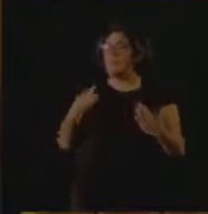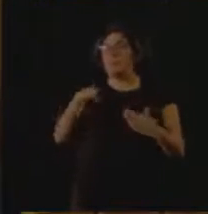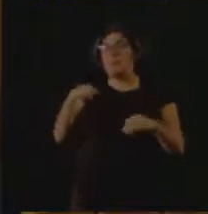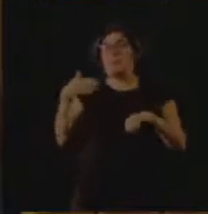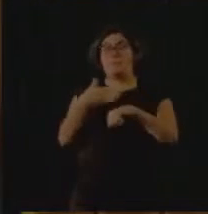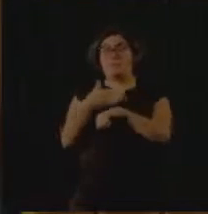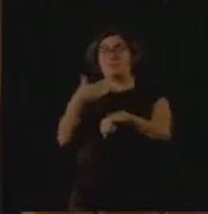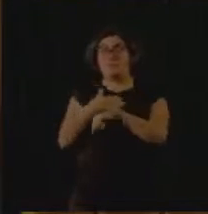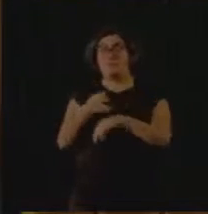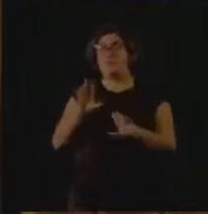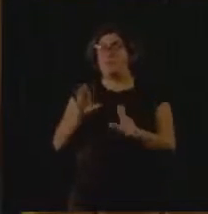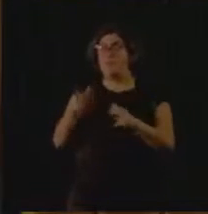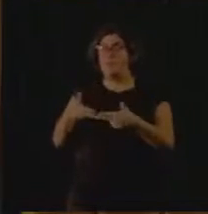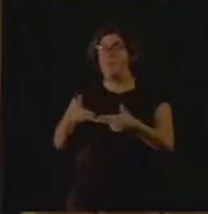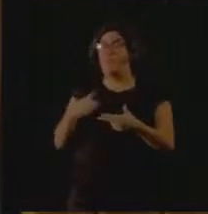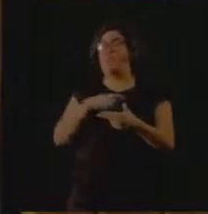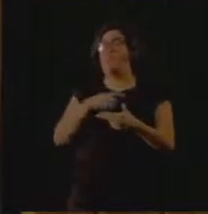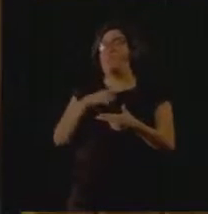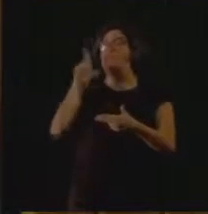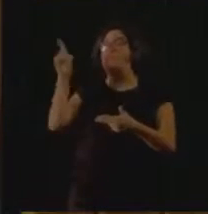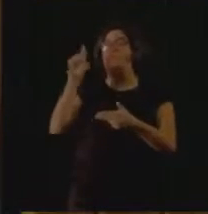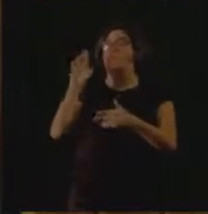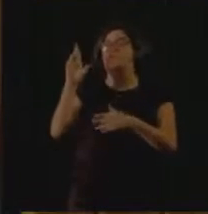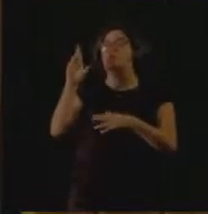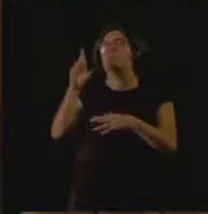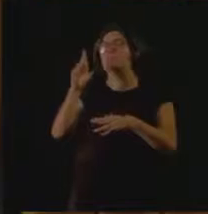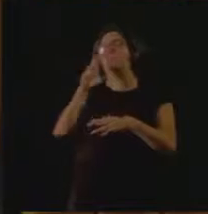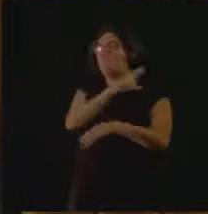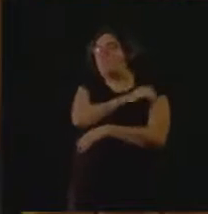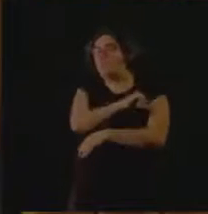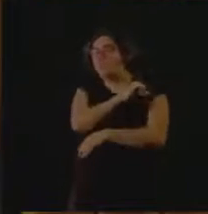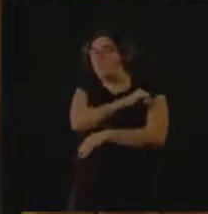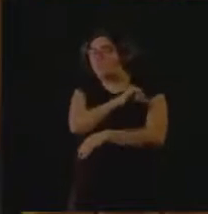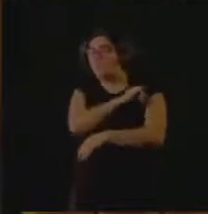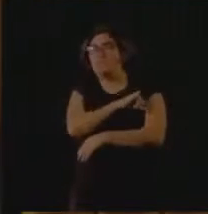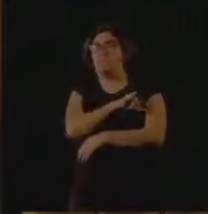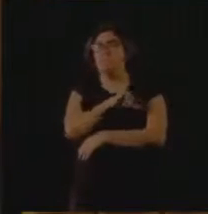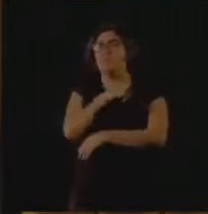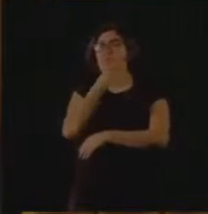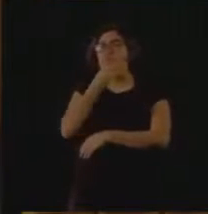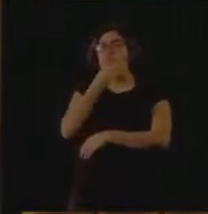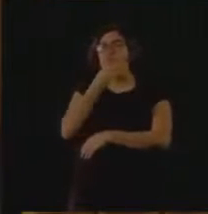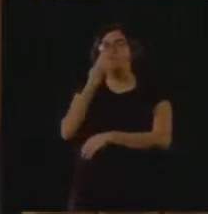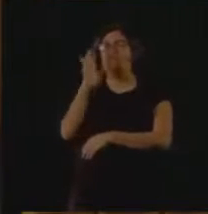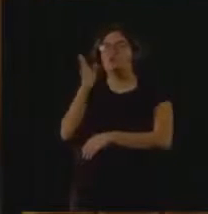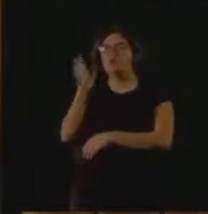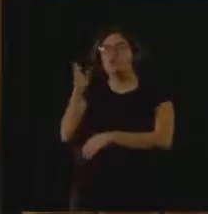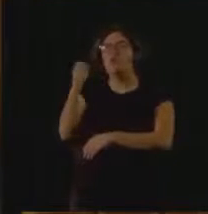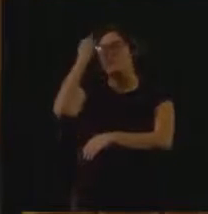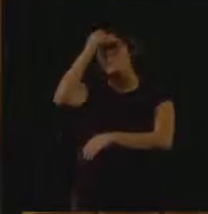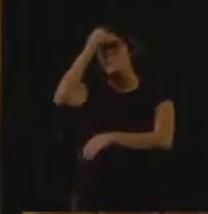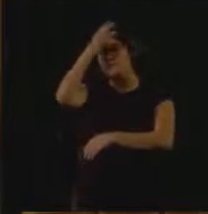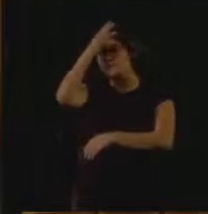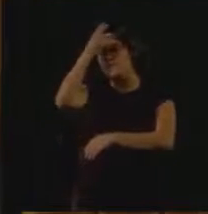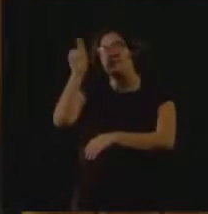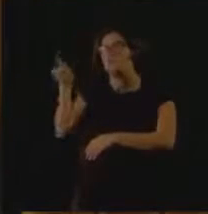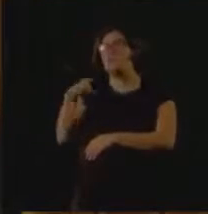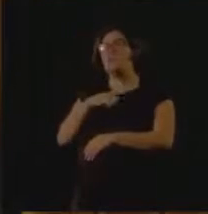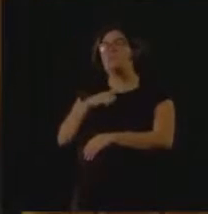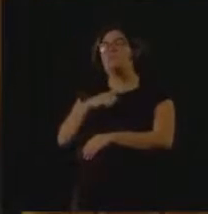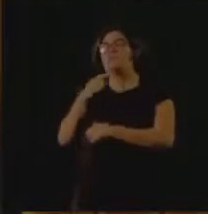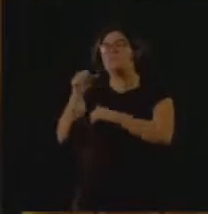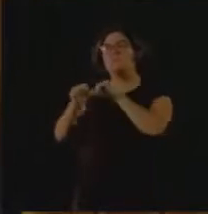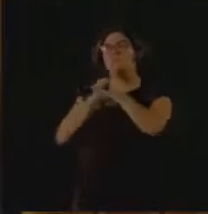participou do Fórum Lixo Zero lá no Rio, um homem que foi prefeito de Chapecó por duas vezes e mudou a realidade